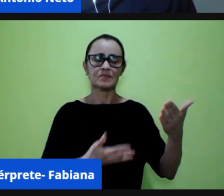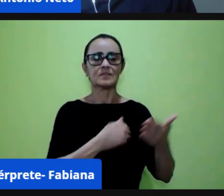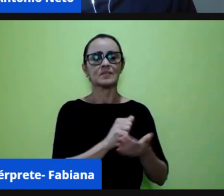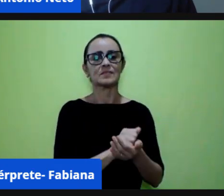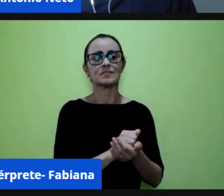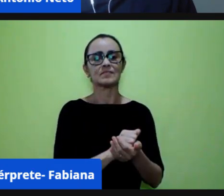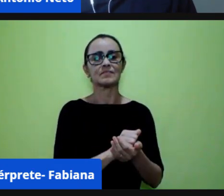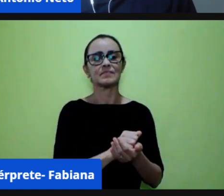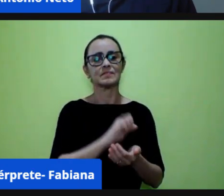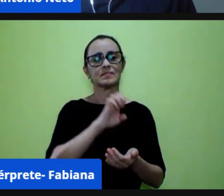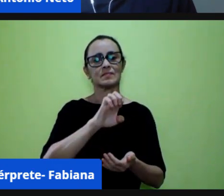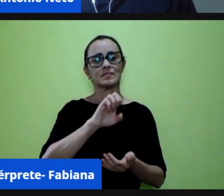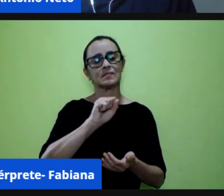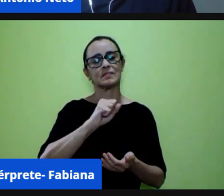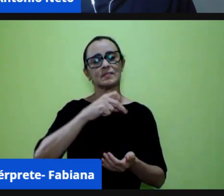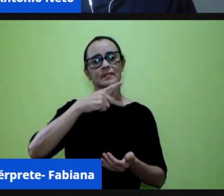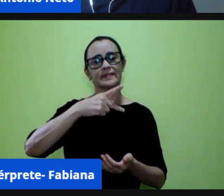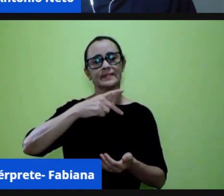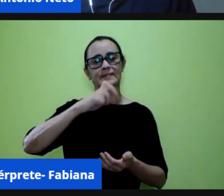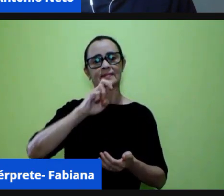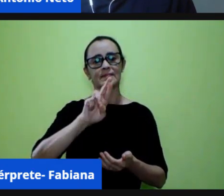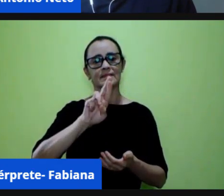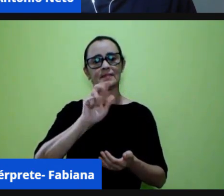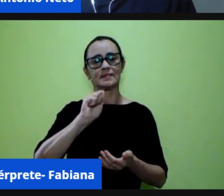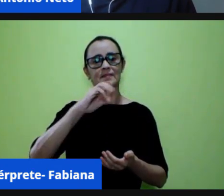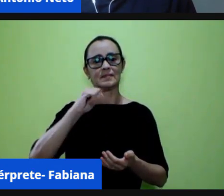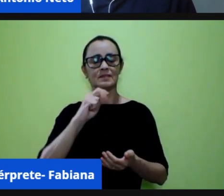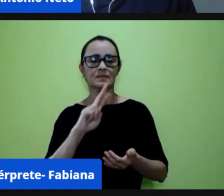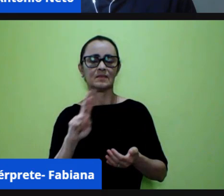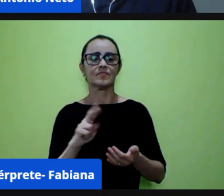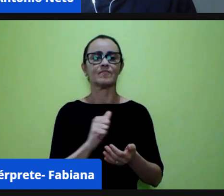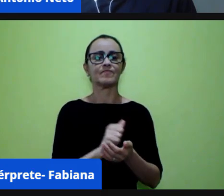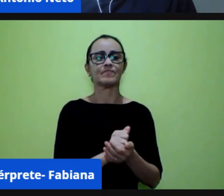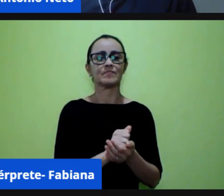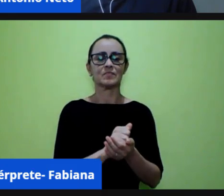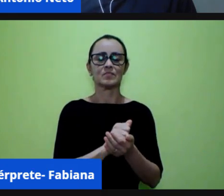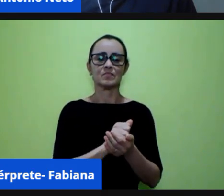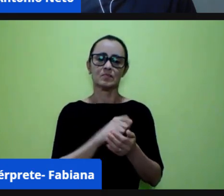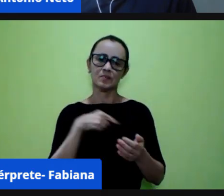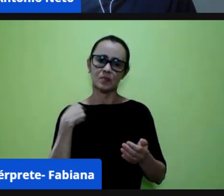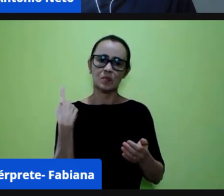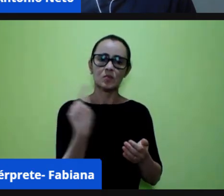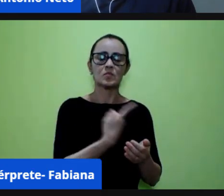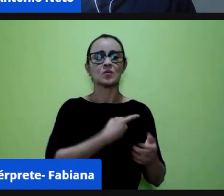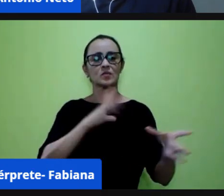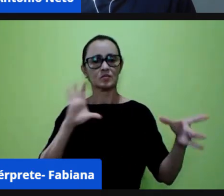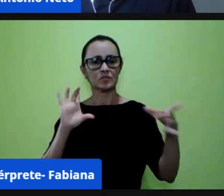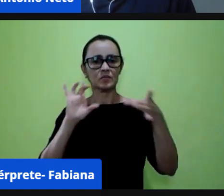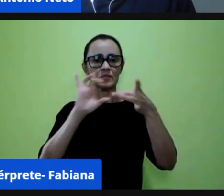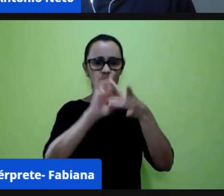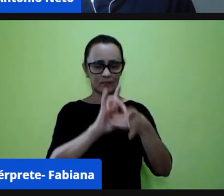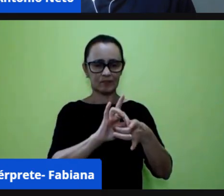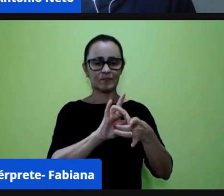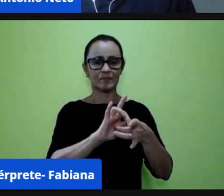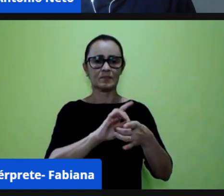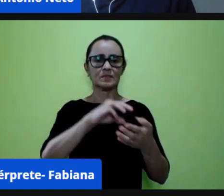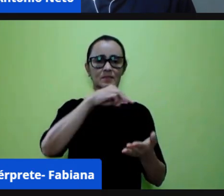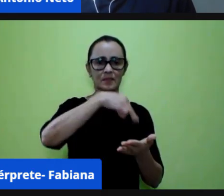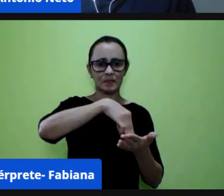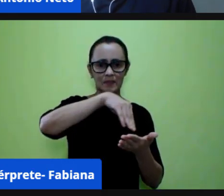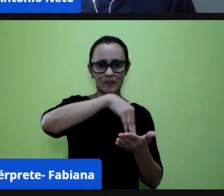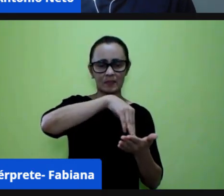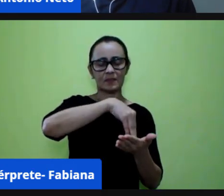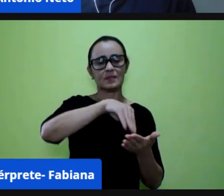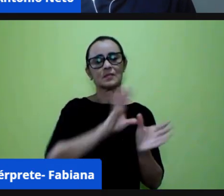esperançar professora contem conosco esperançar e nós da secretaria equipe do quarto